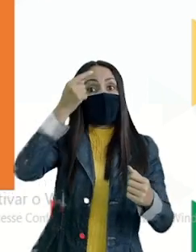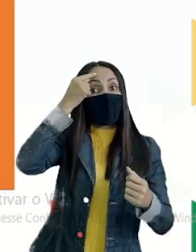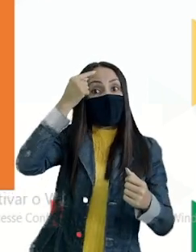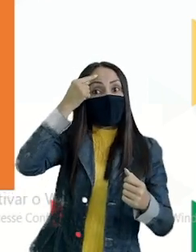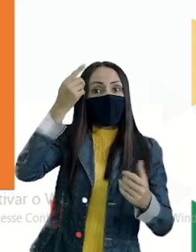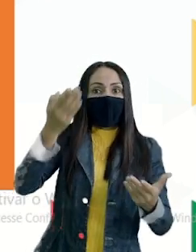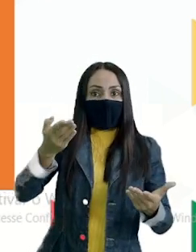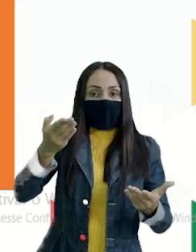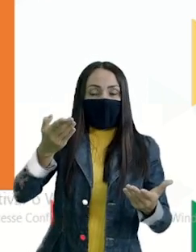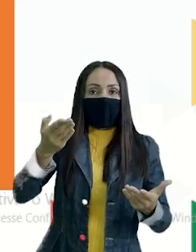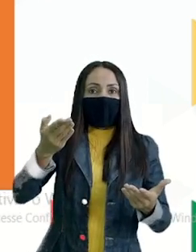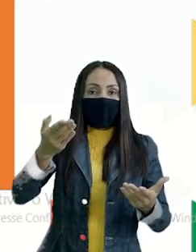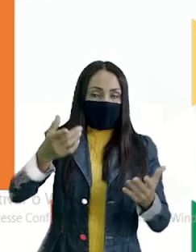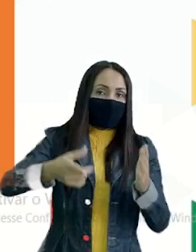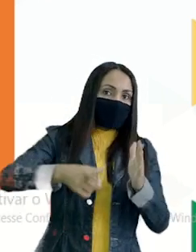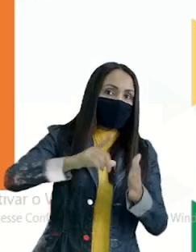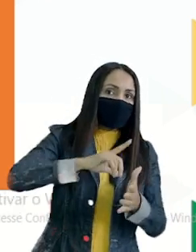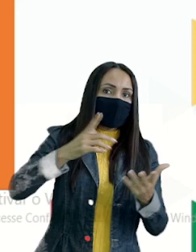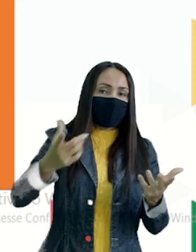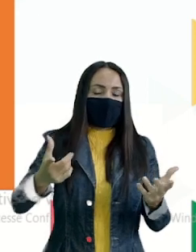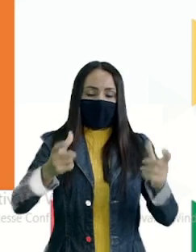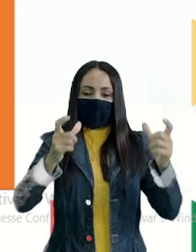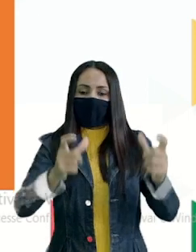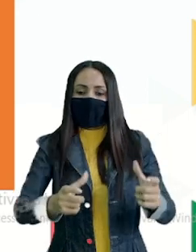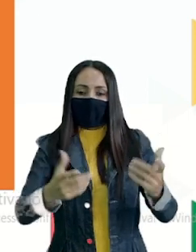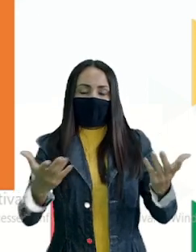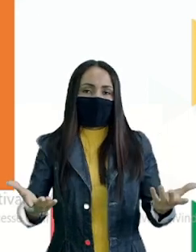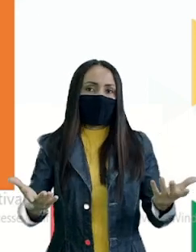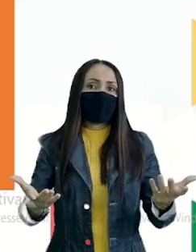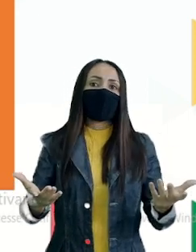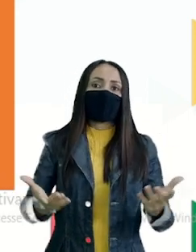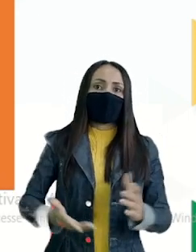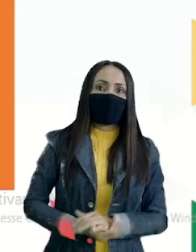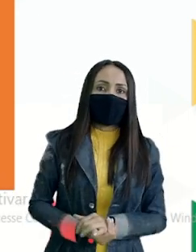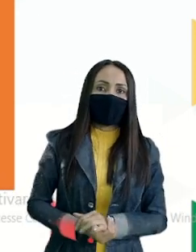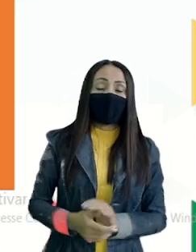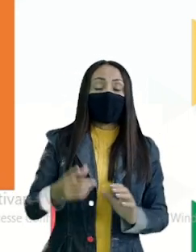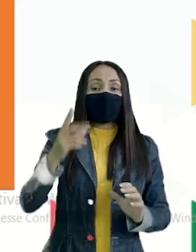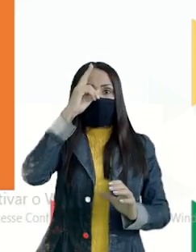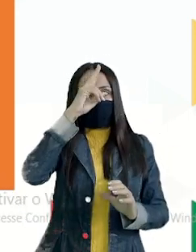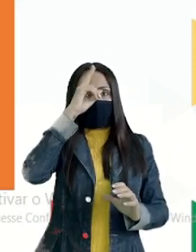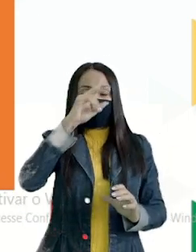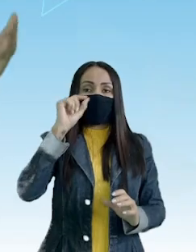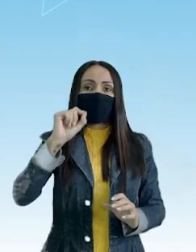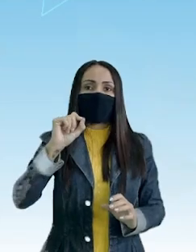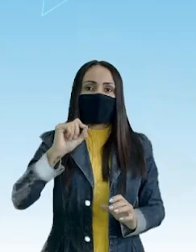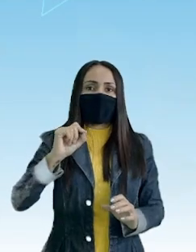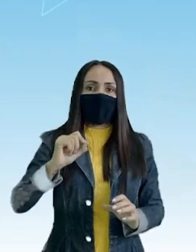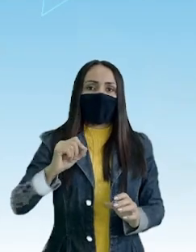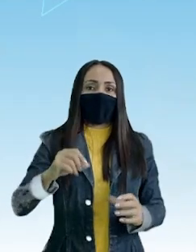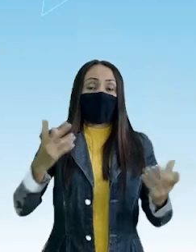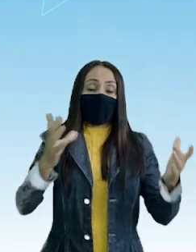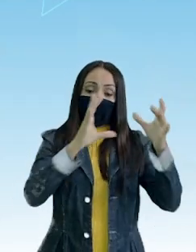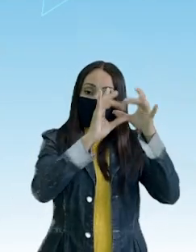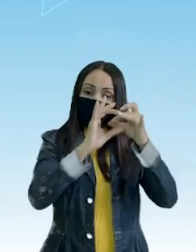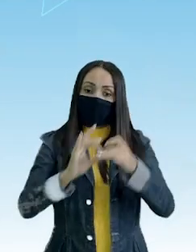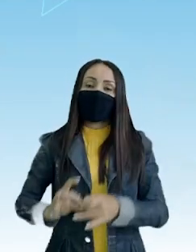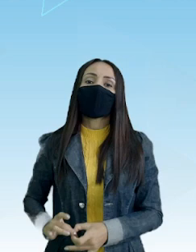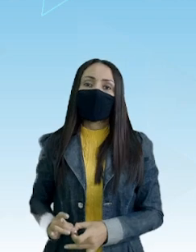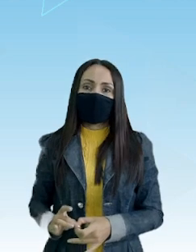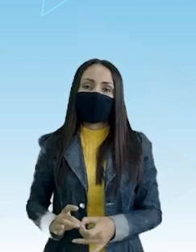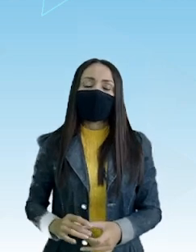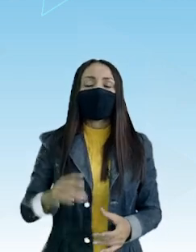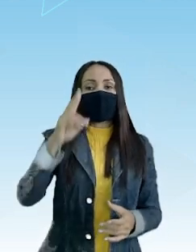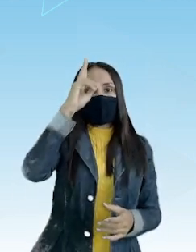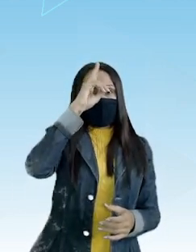Dizer o que, para quem, em que momento e em que lugar Isso vai lembrar o que? O contexto Lembrar